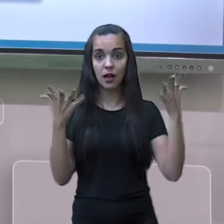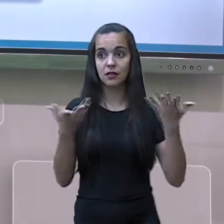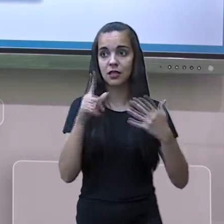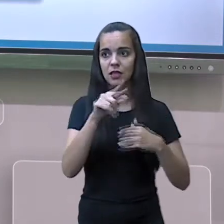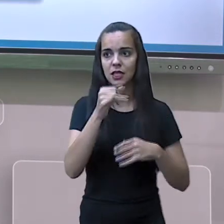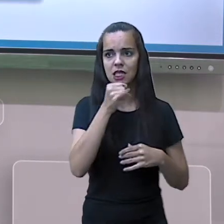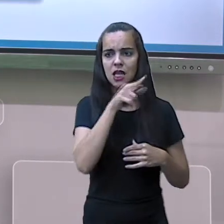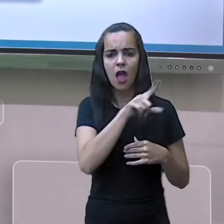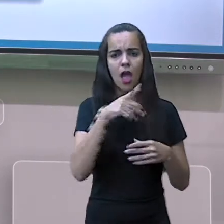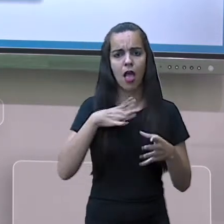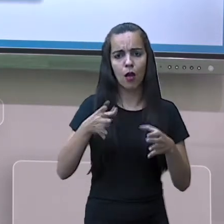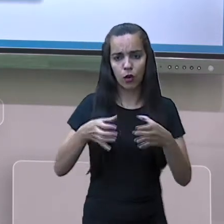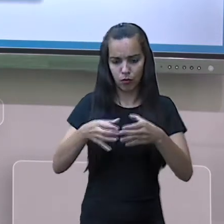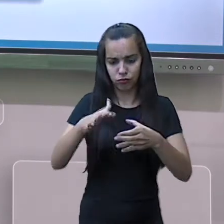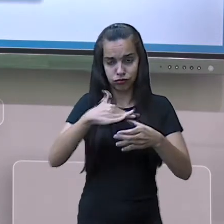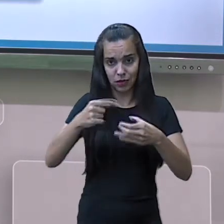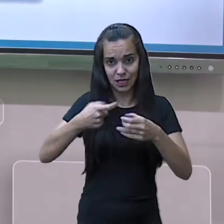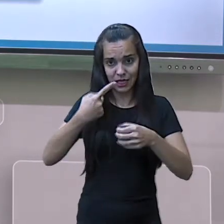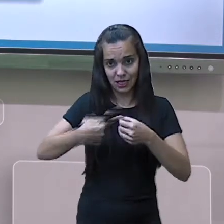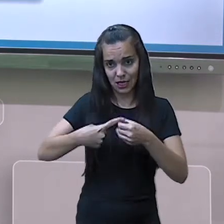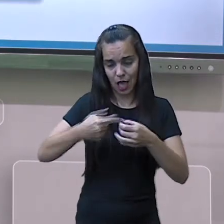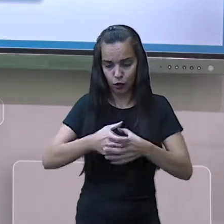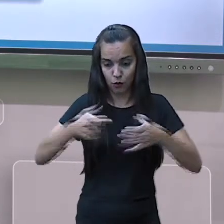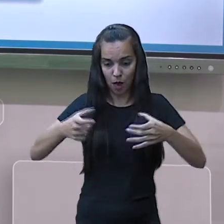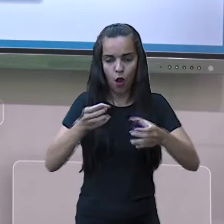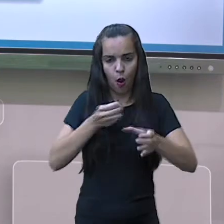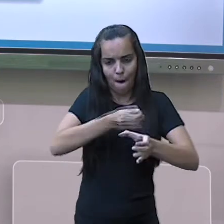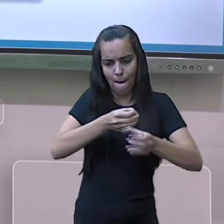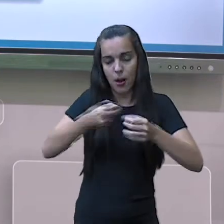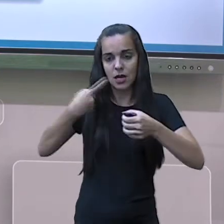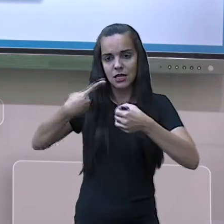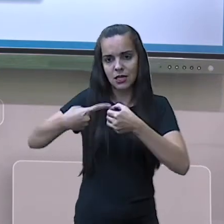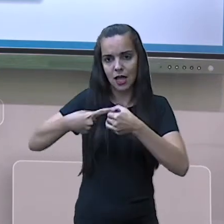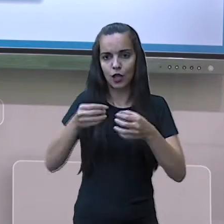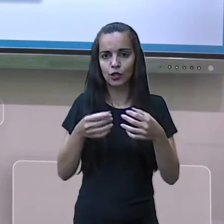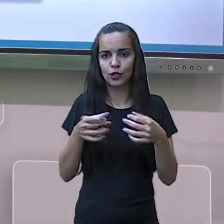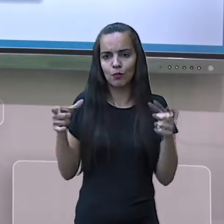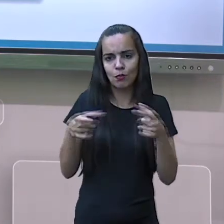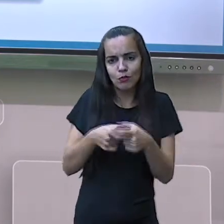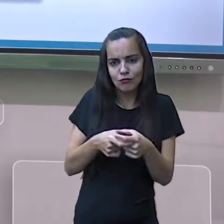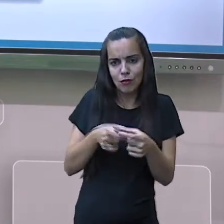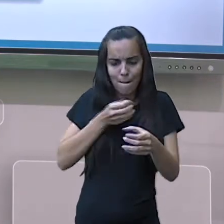conjunto de diferentes municípios próximos e interligados entre si.